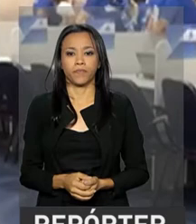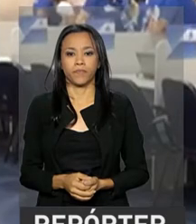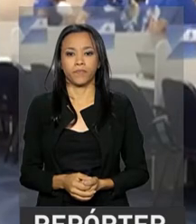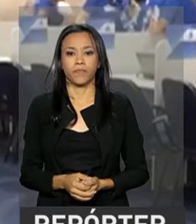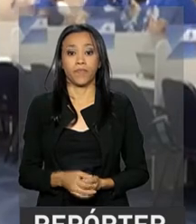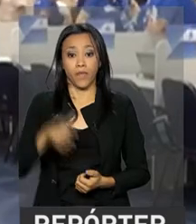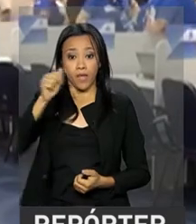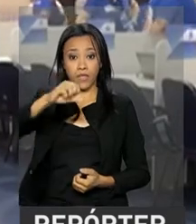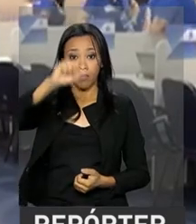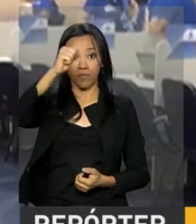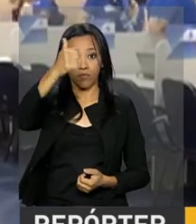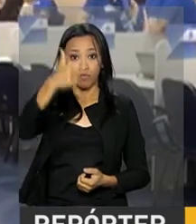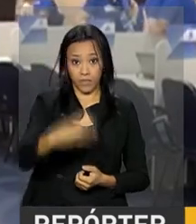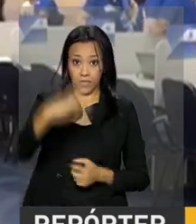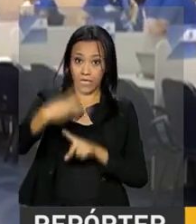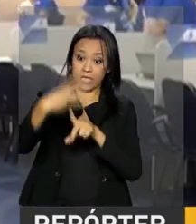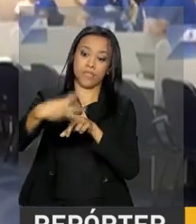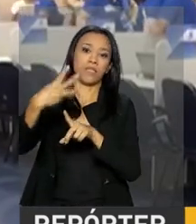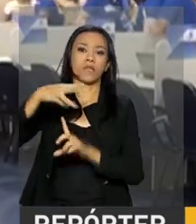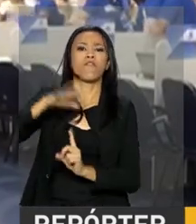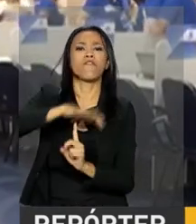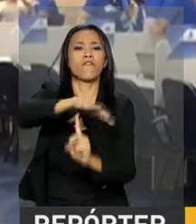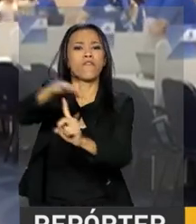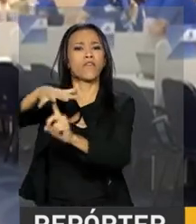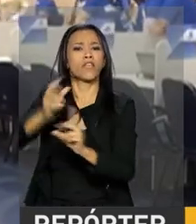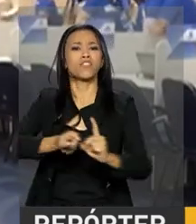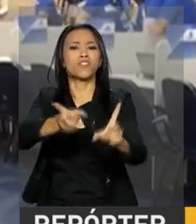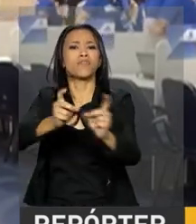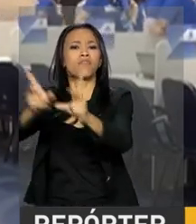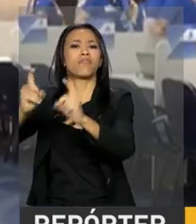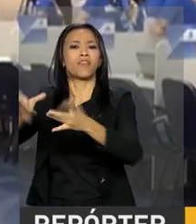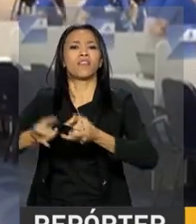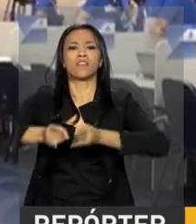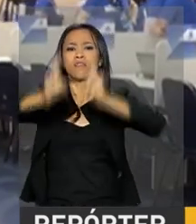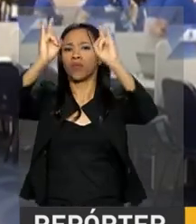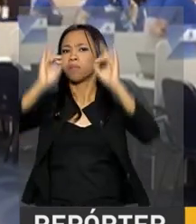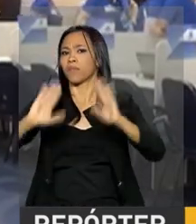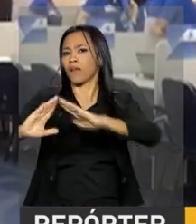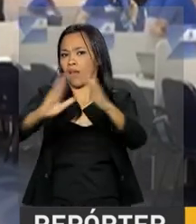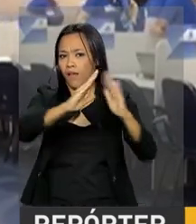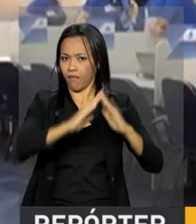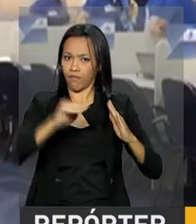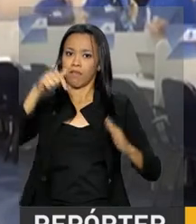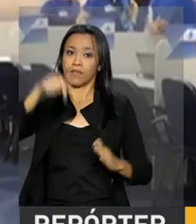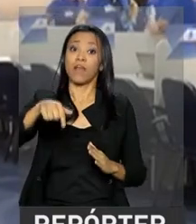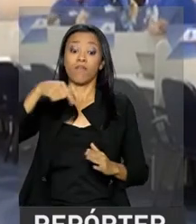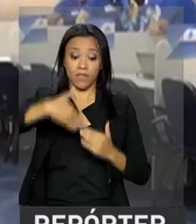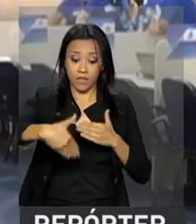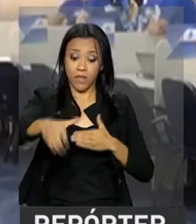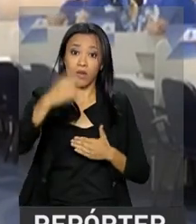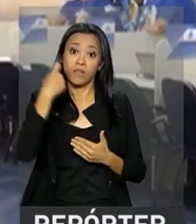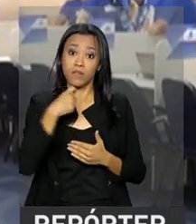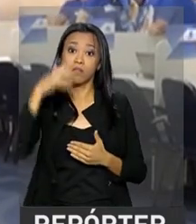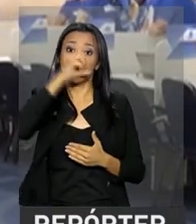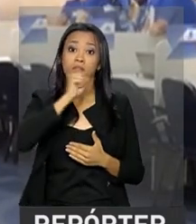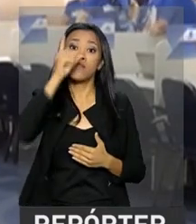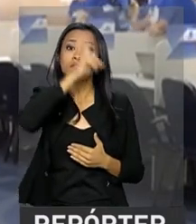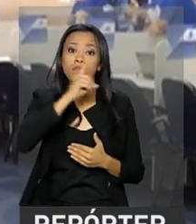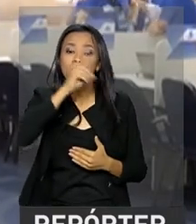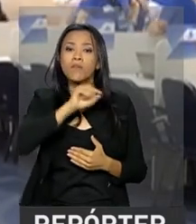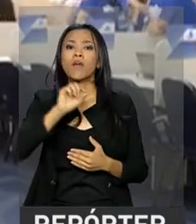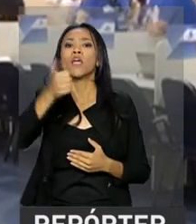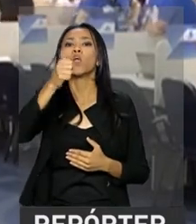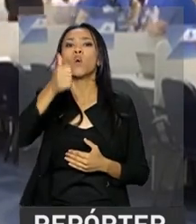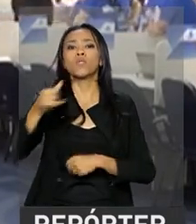Este é o 13º Feirão Caixa. O evento, que começou agora há pouco, será realizado neste fim de semana simultaneamente em 11